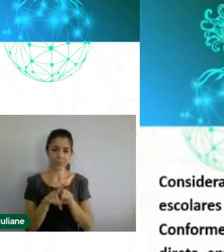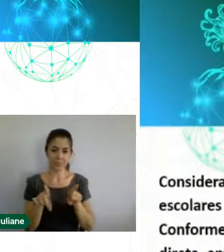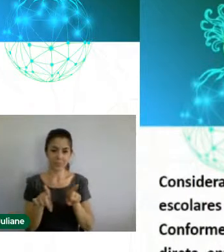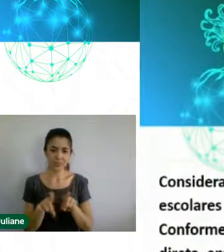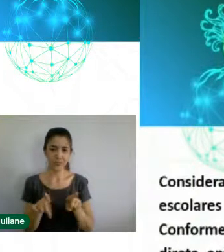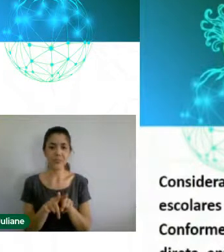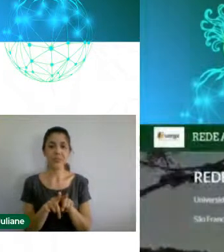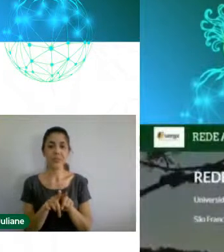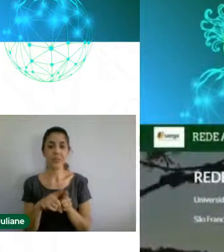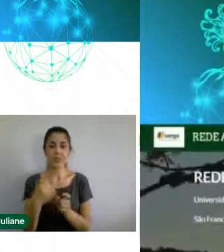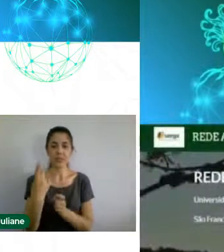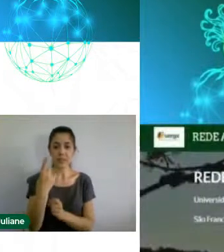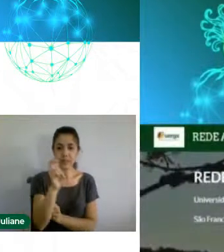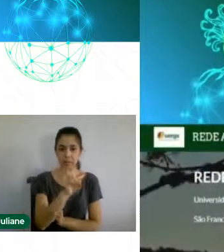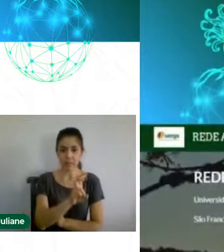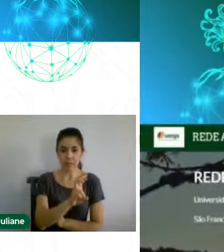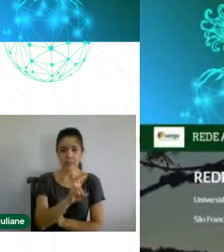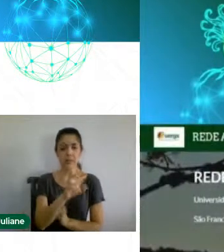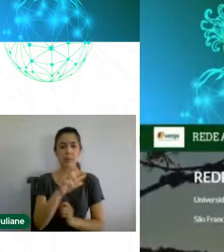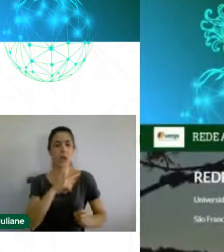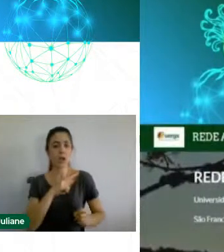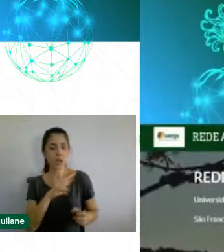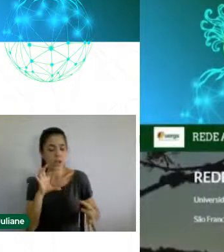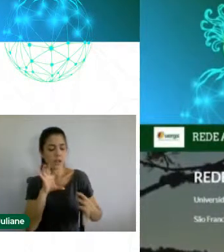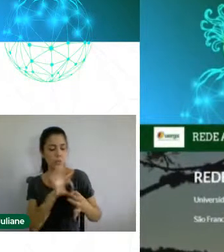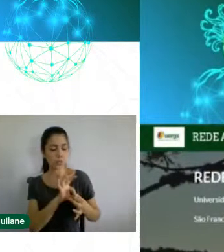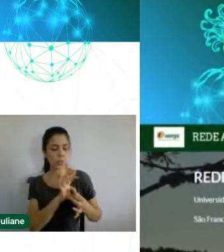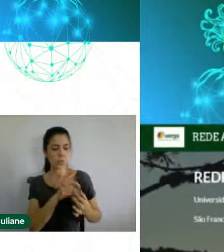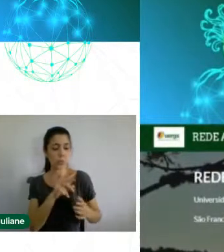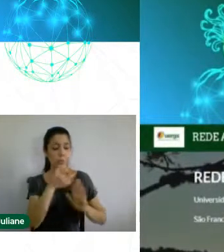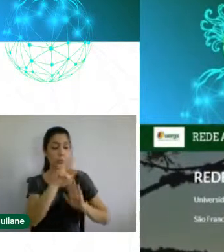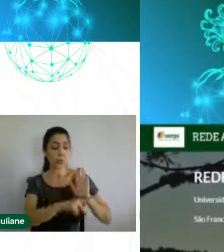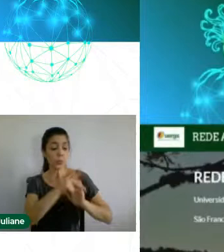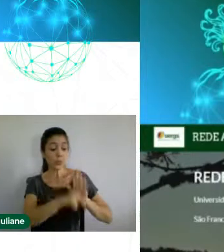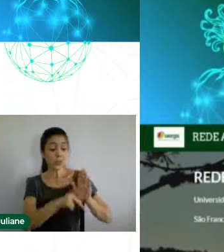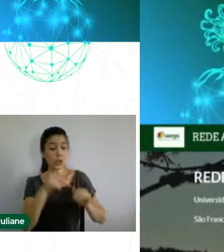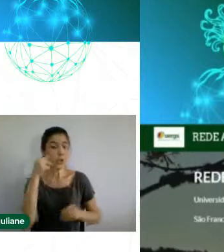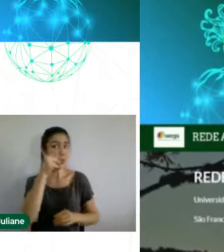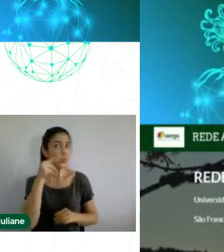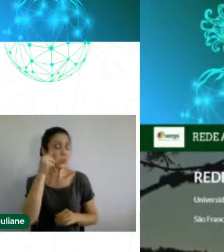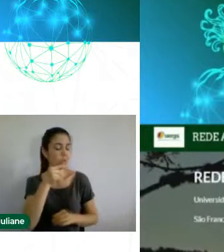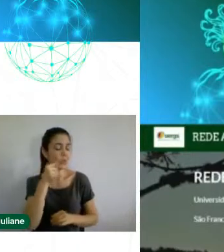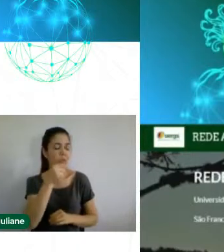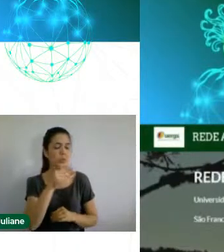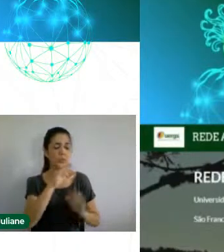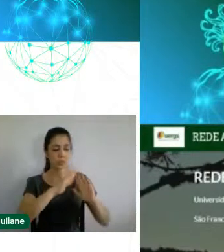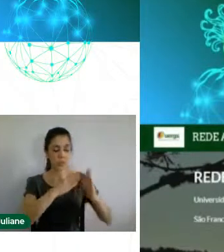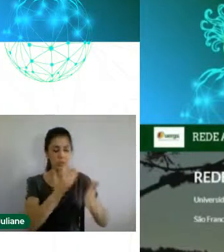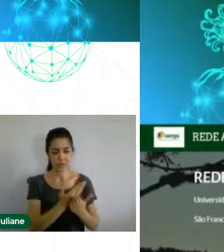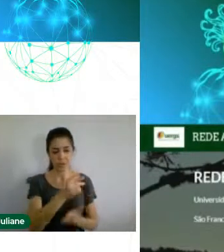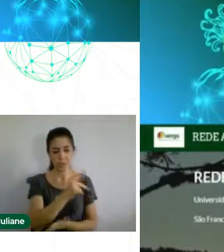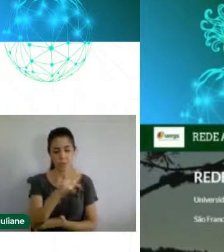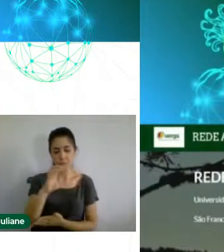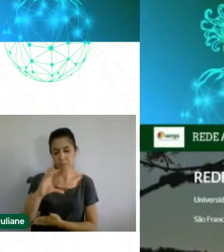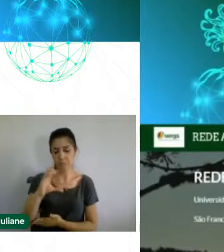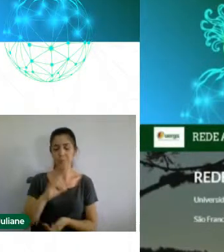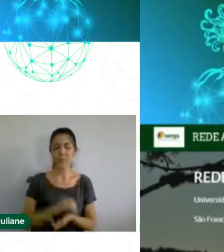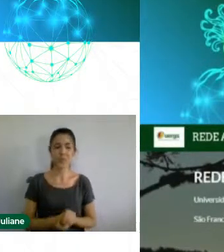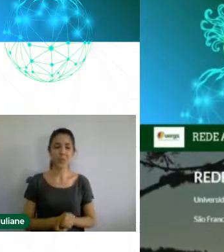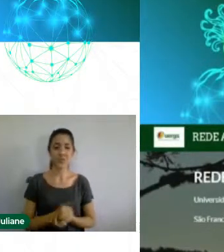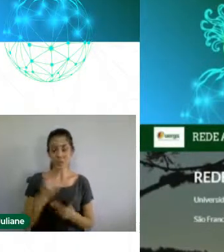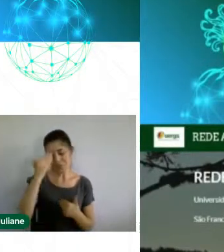a nossa apresentação. Nosso muito obrigada, principalmente a todos os